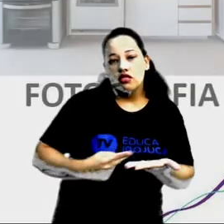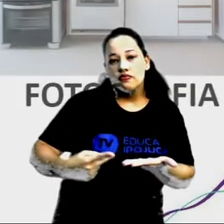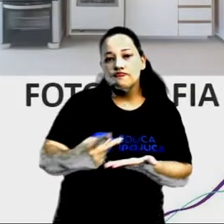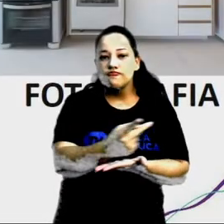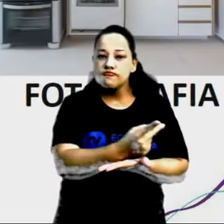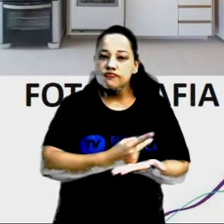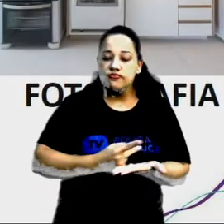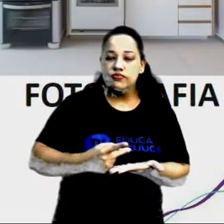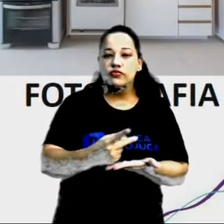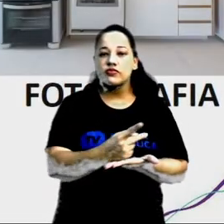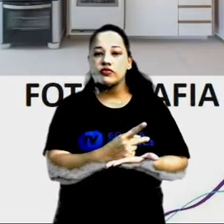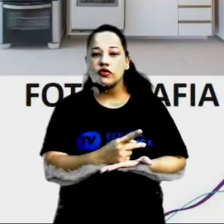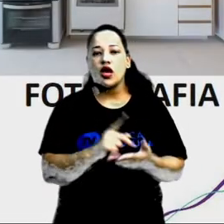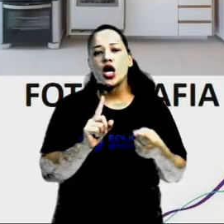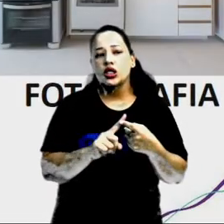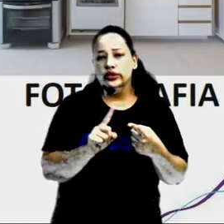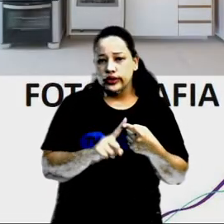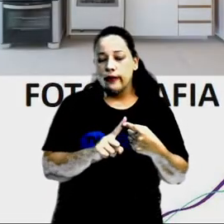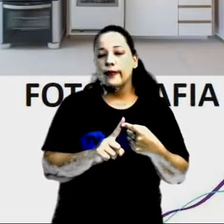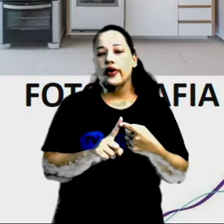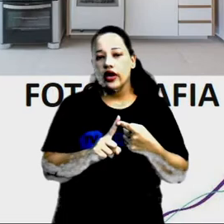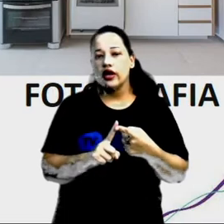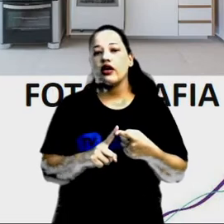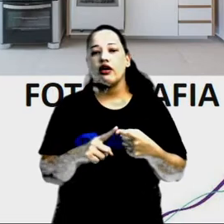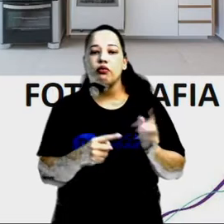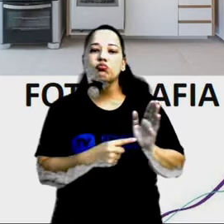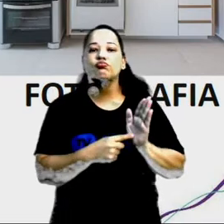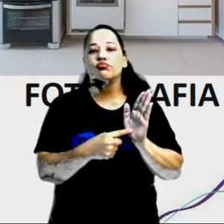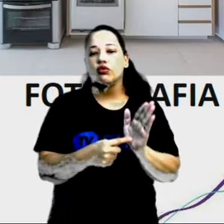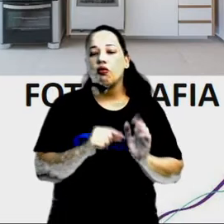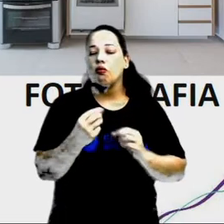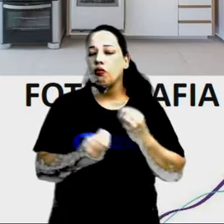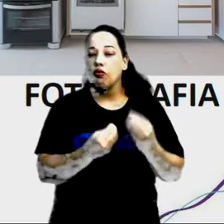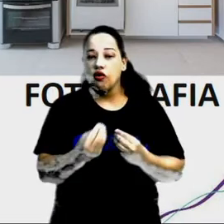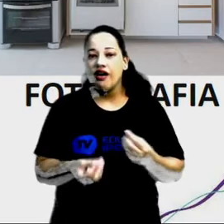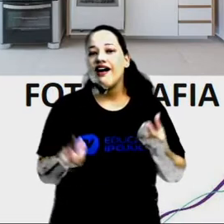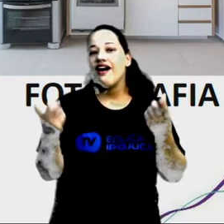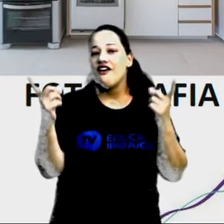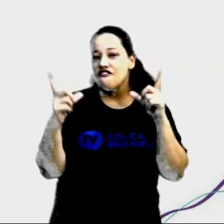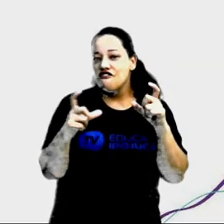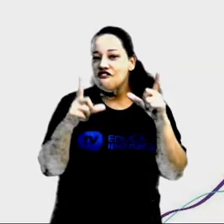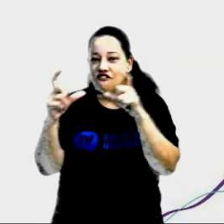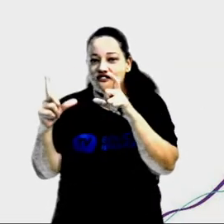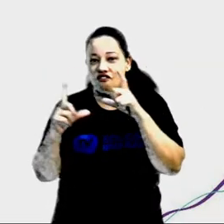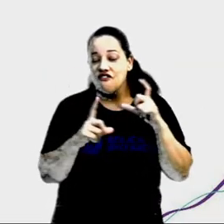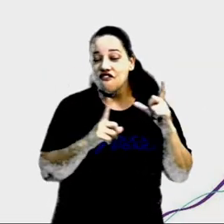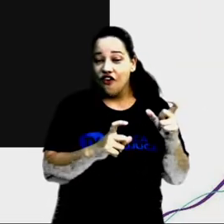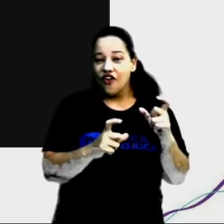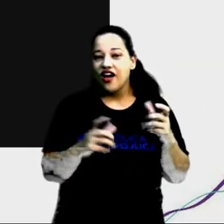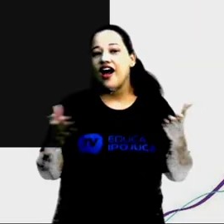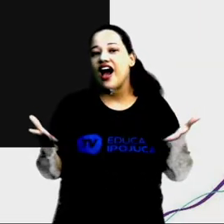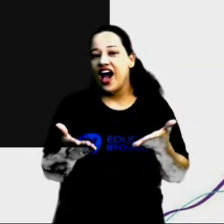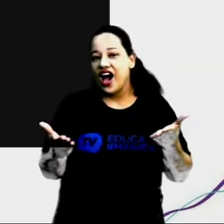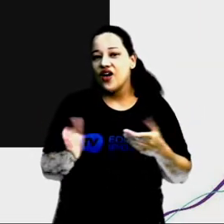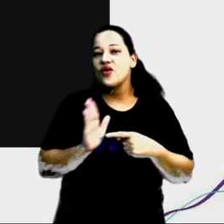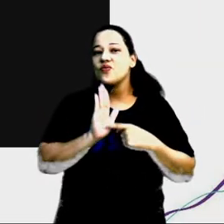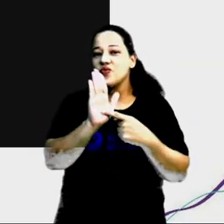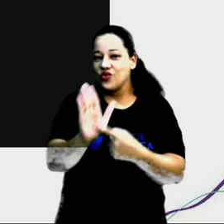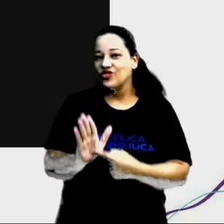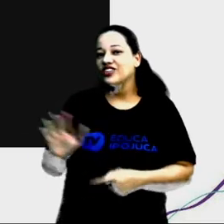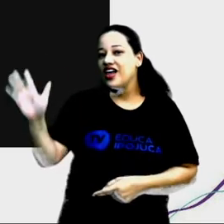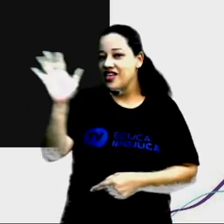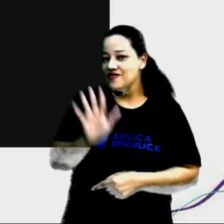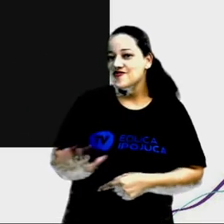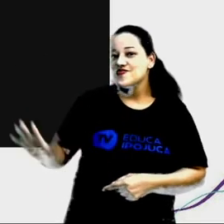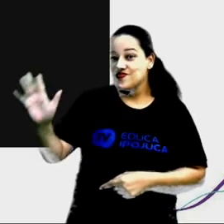E também através de fotografia. Vamos agora aqui explorar a imagem que